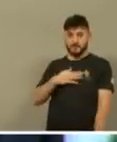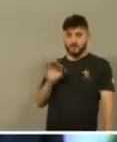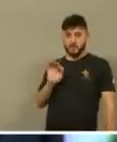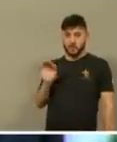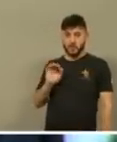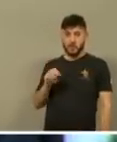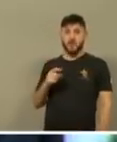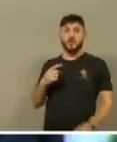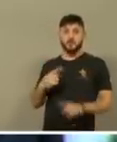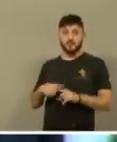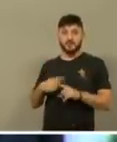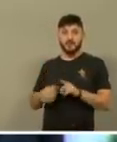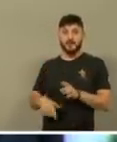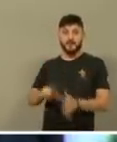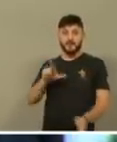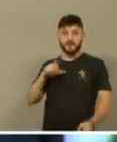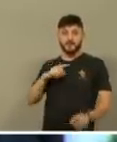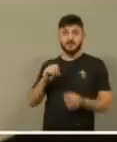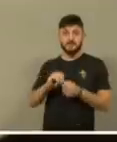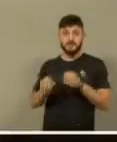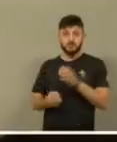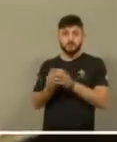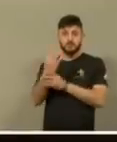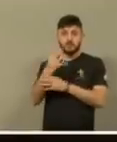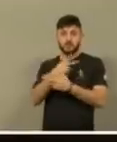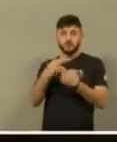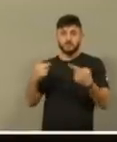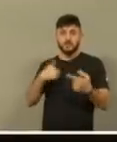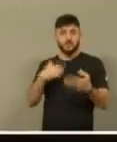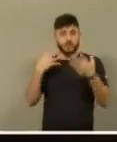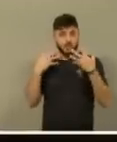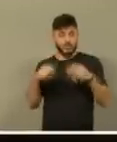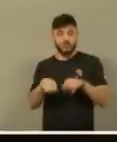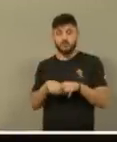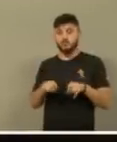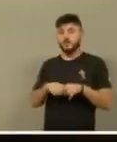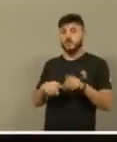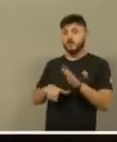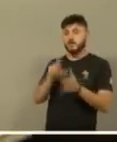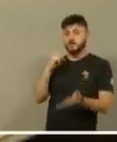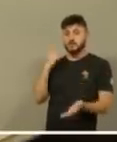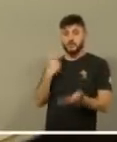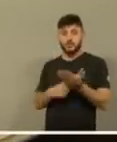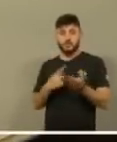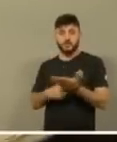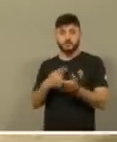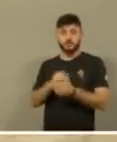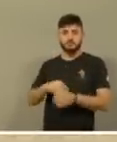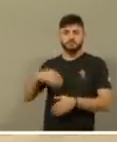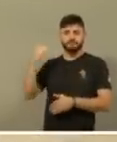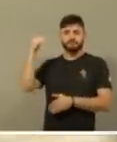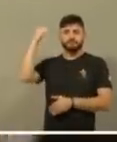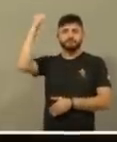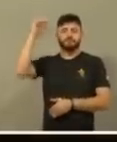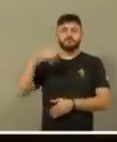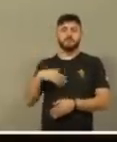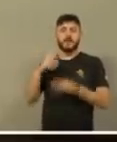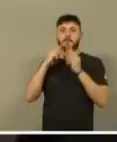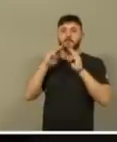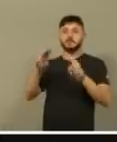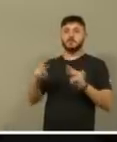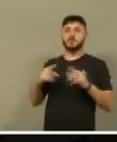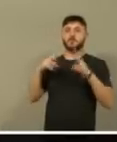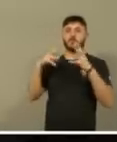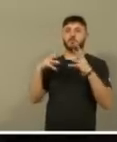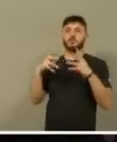efeito, sem ter realizado, o que eu quero, e sem ter cumprido, com sucesso, a missão para a